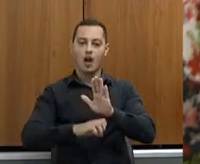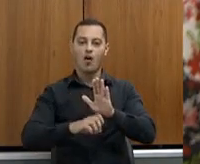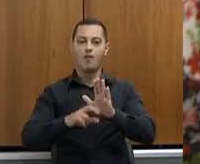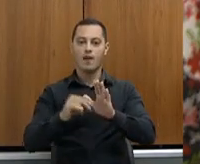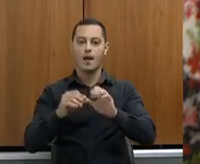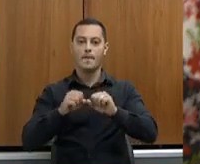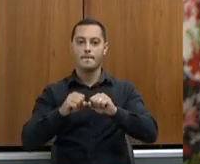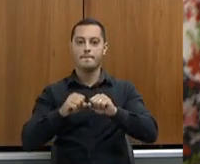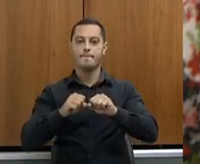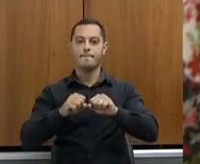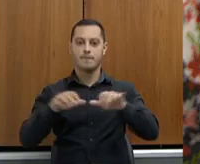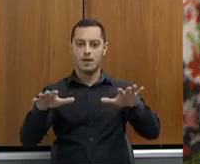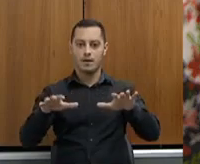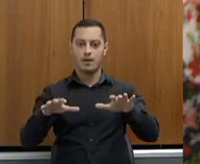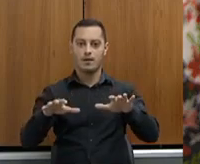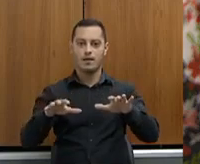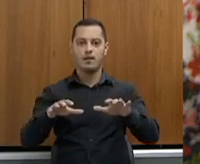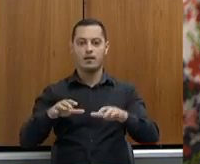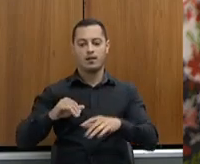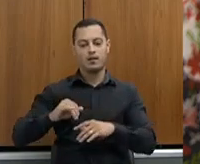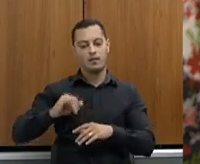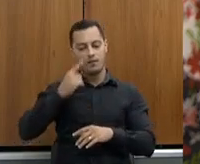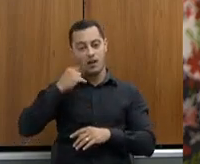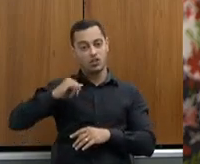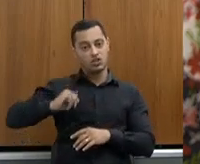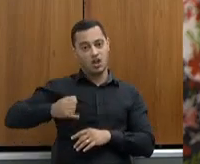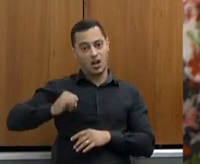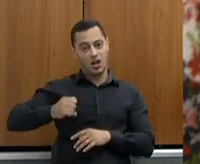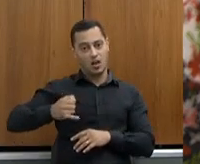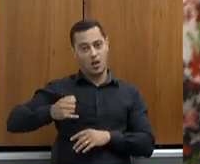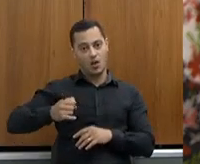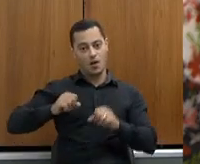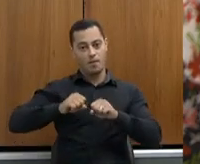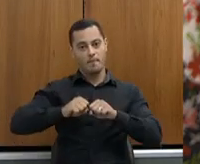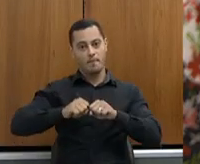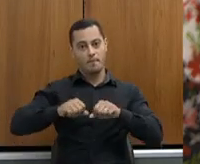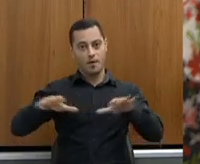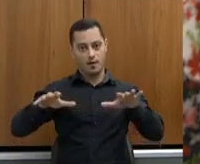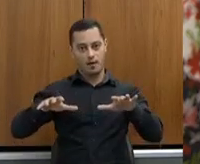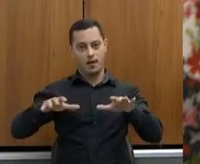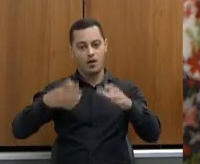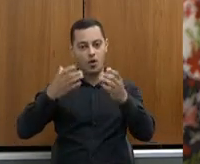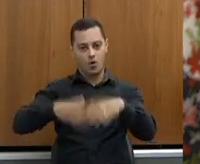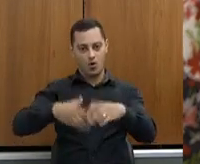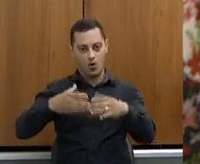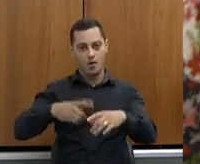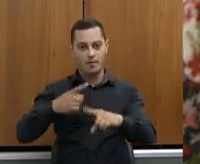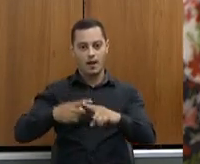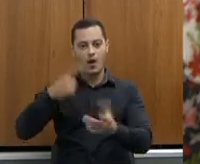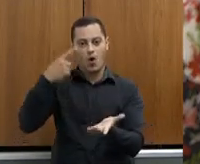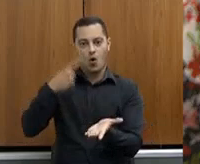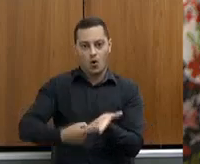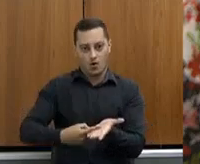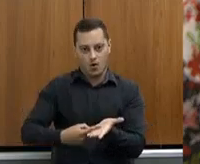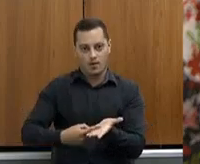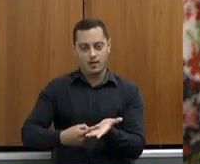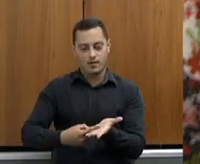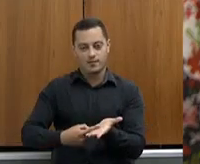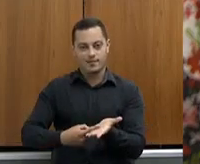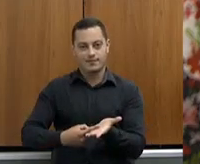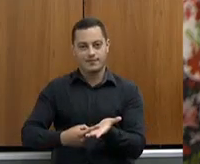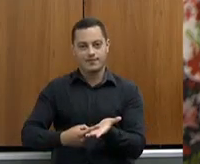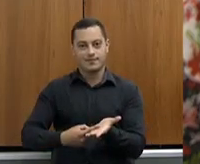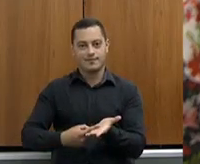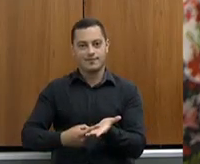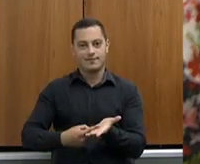compromisso, que em janeiro a gente publica o edital para poder fazer esse concurso, mesmo porque esse concurso é um compromisso firmado com o Ministério da Agricultura para